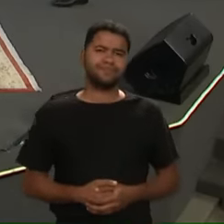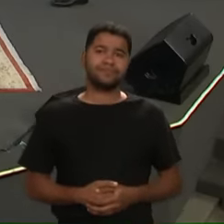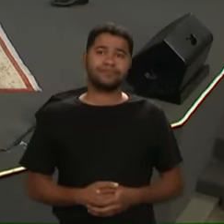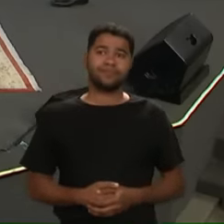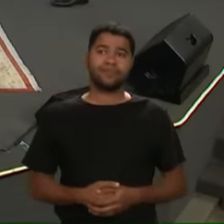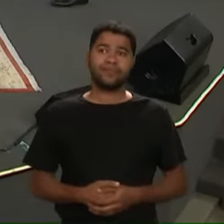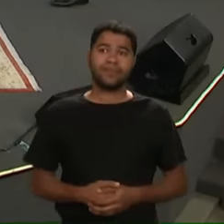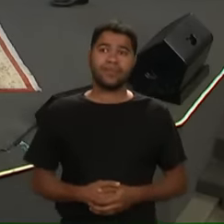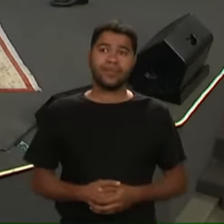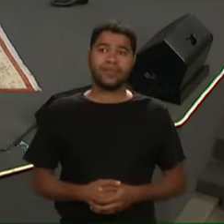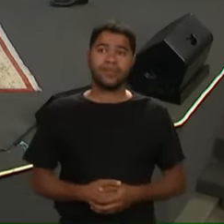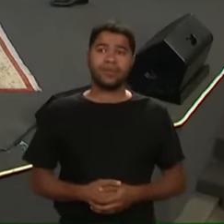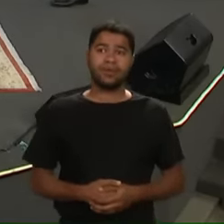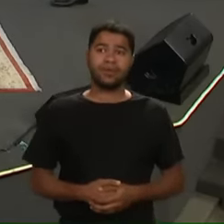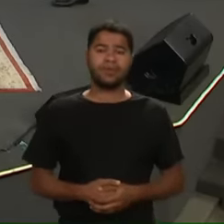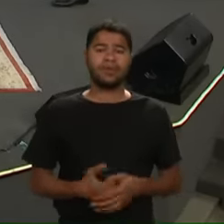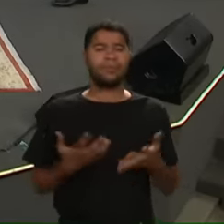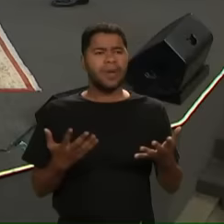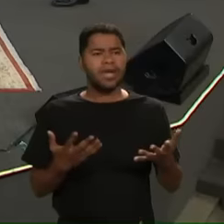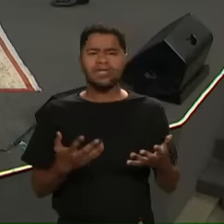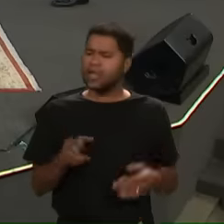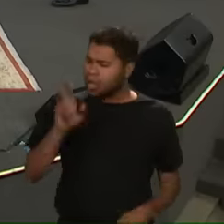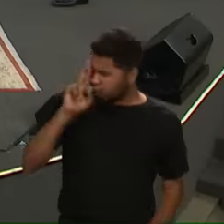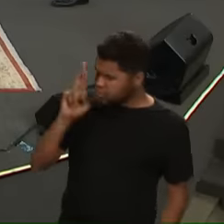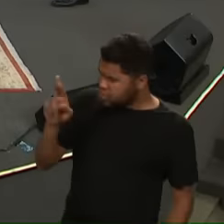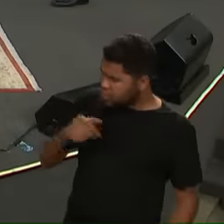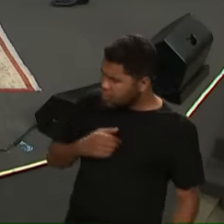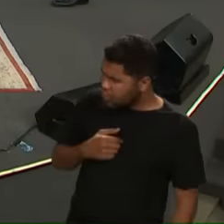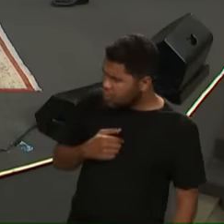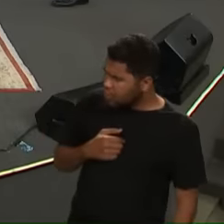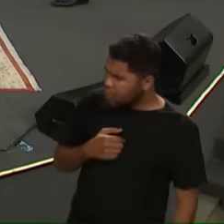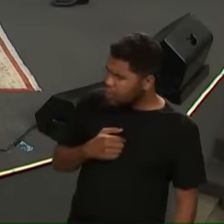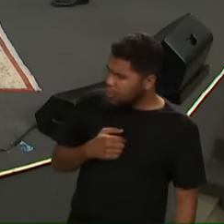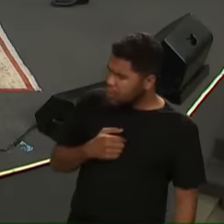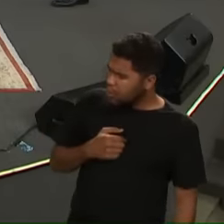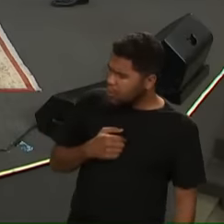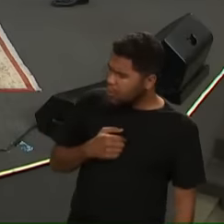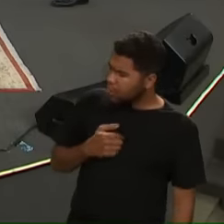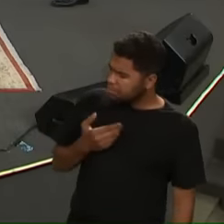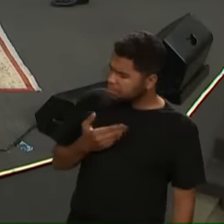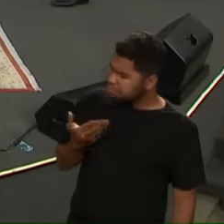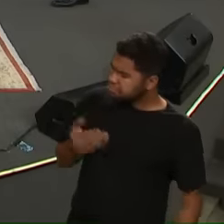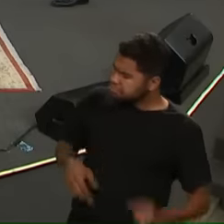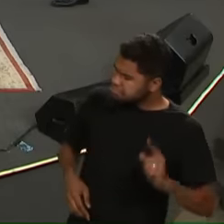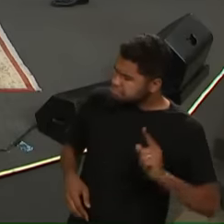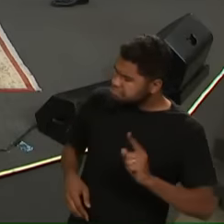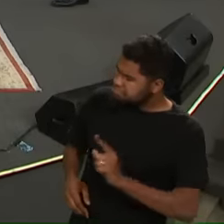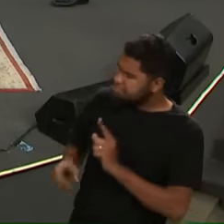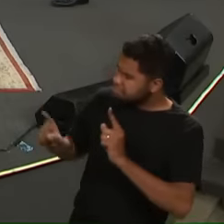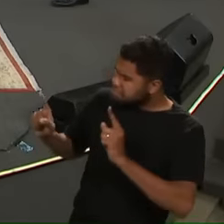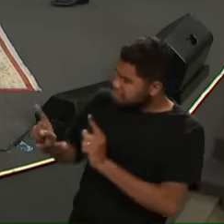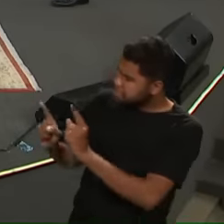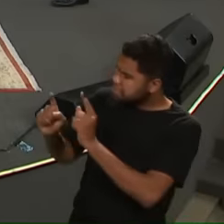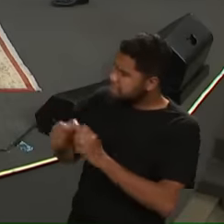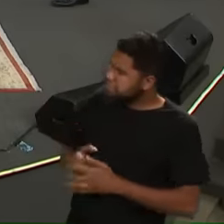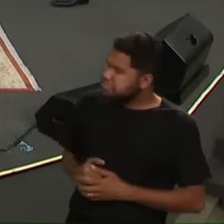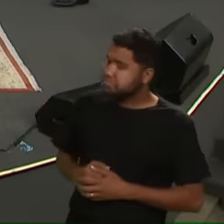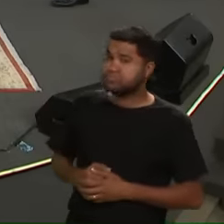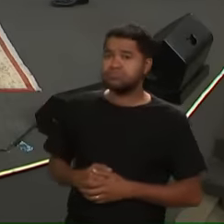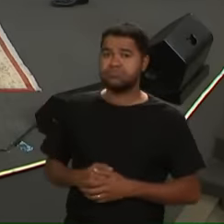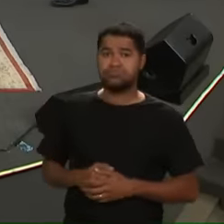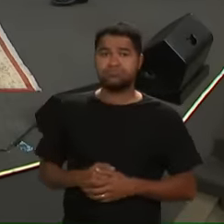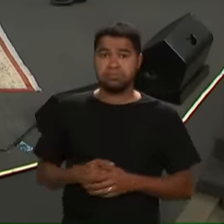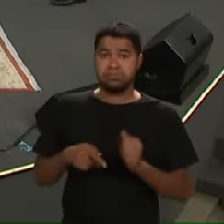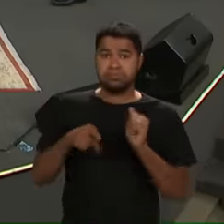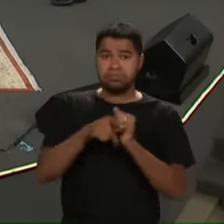Aí eles estavam vendo Mas se é o senhor Então Deixa eu ir até aí E